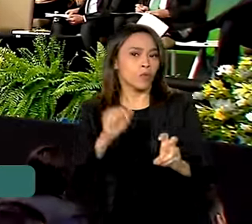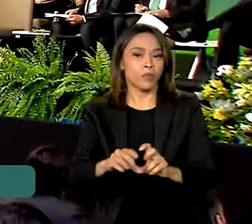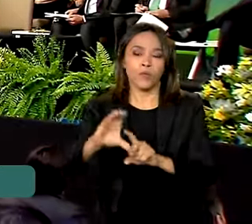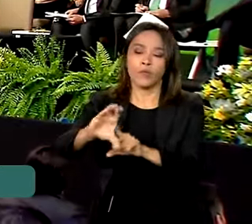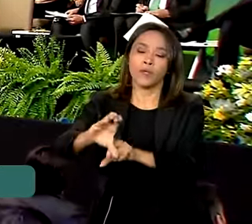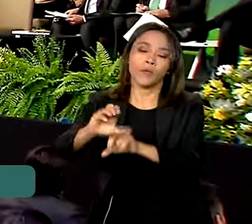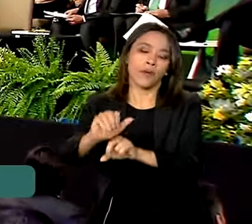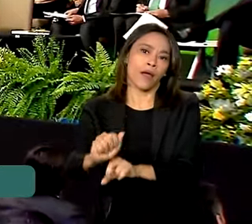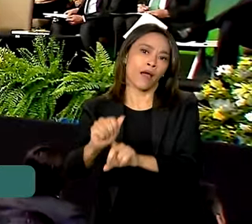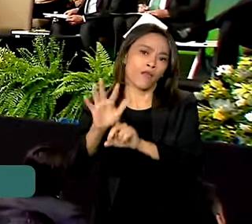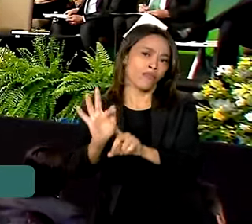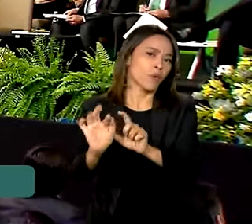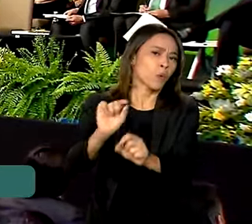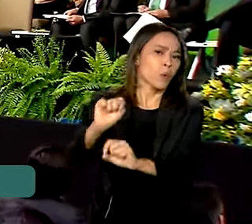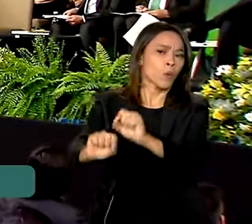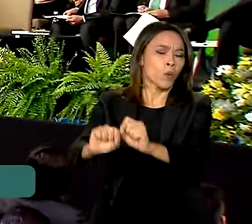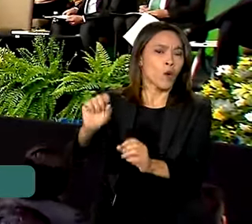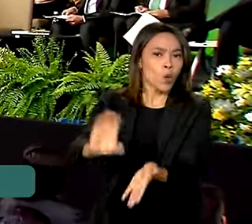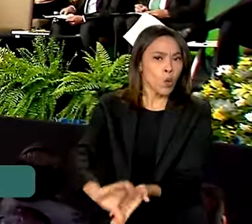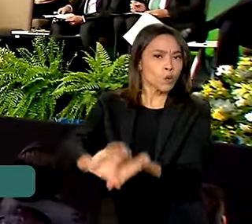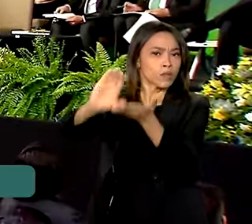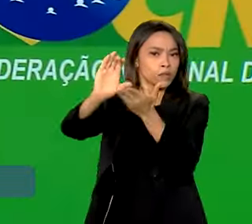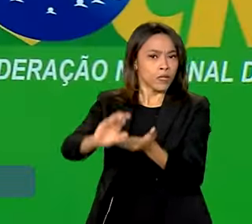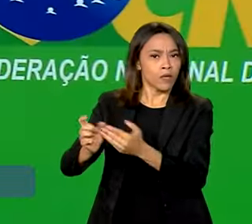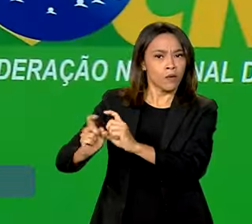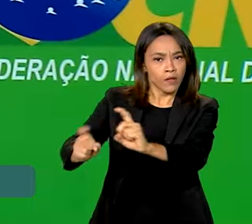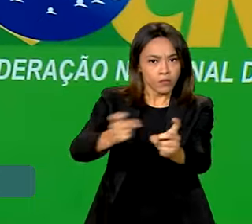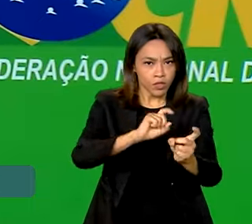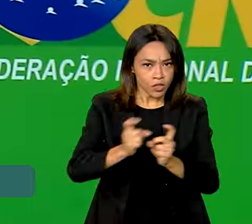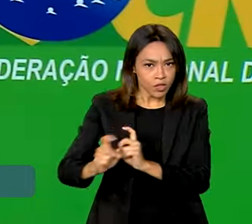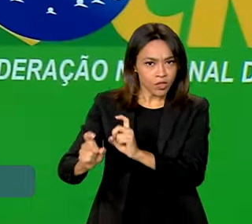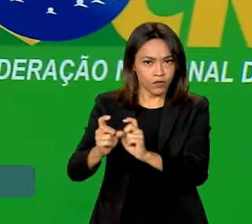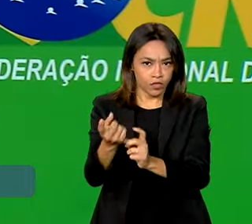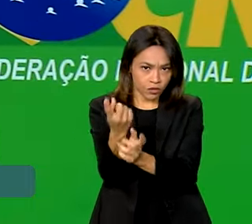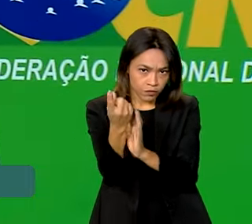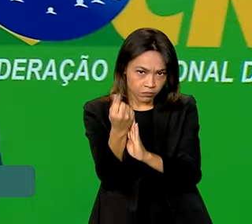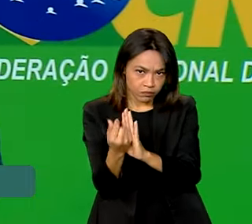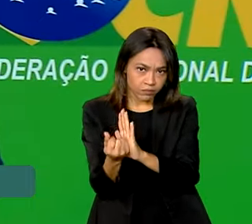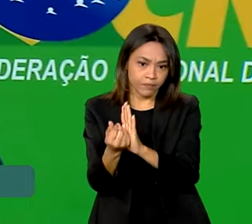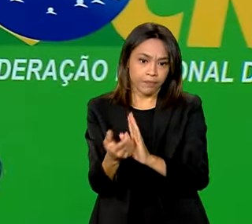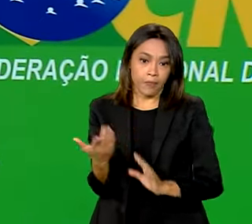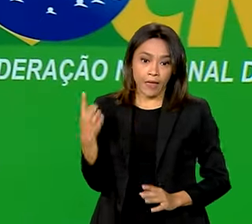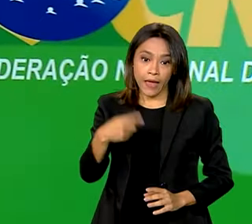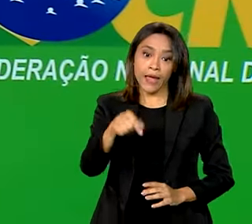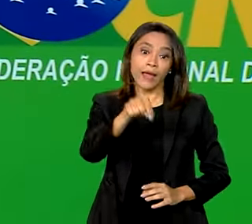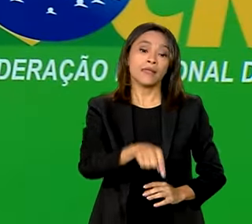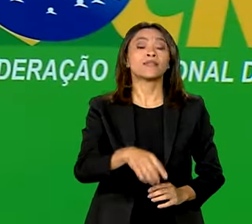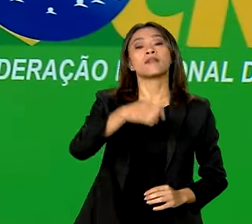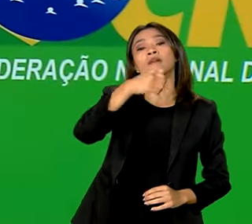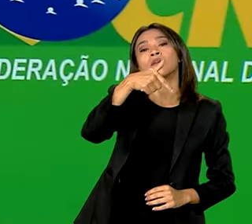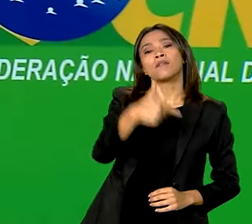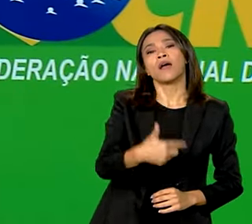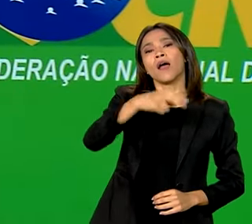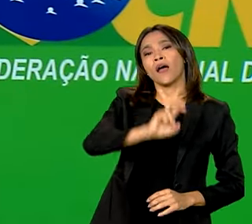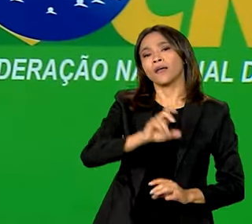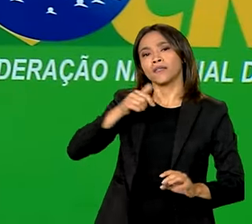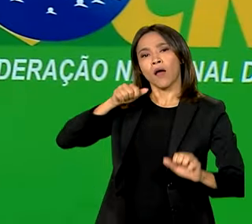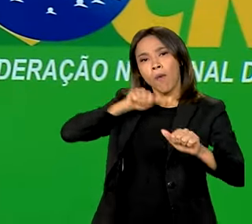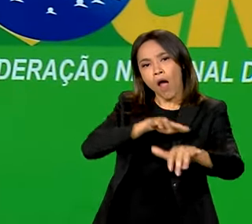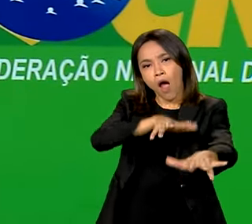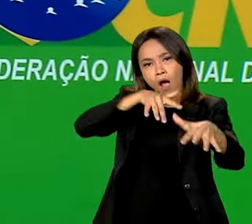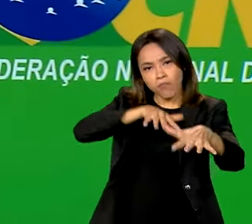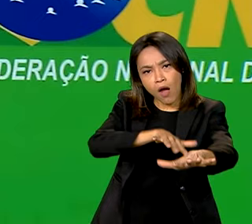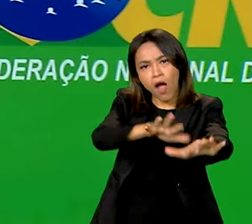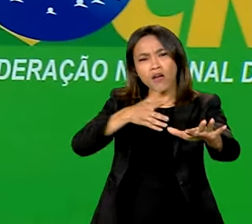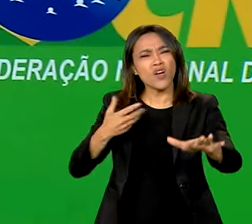o Conselho Administrativo de Recursos Fiscais. Essa aqui já é a 25ª marcha. Eu não vou aqui traduzir em números